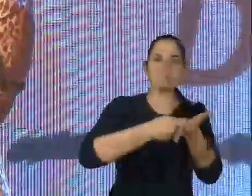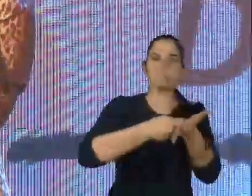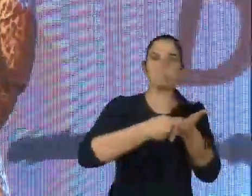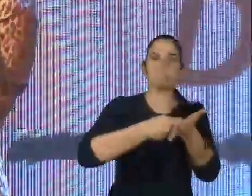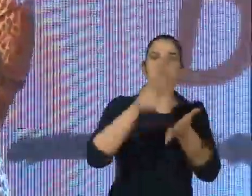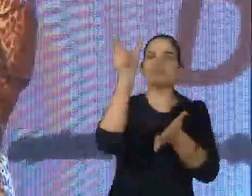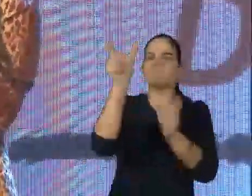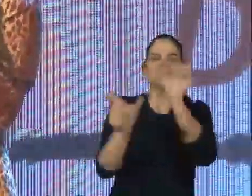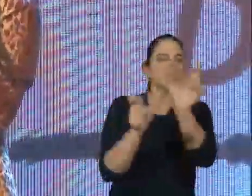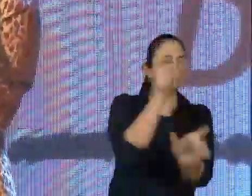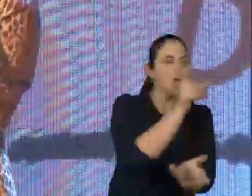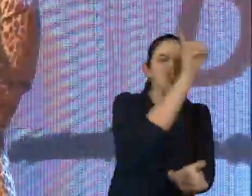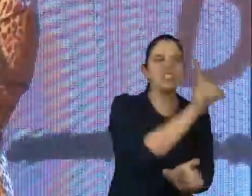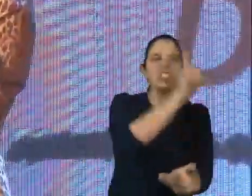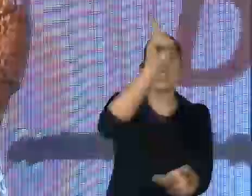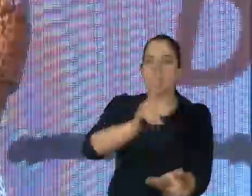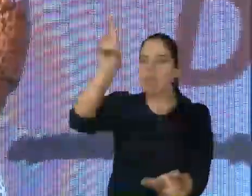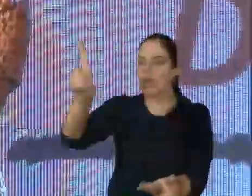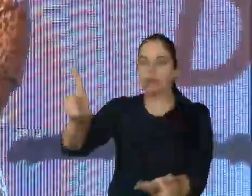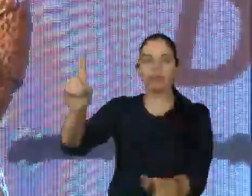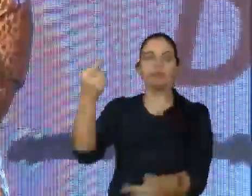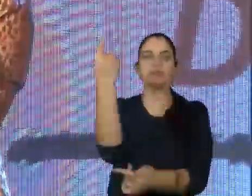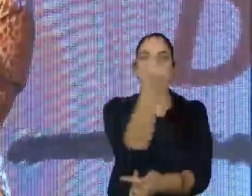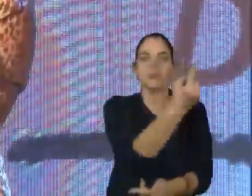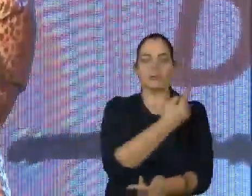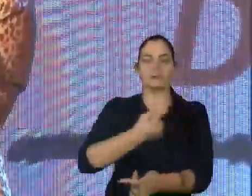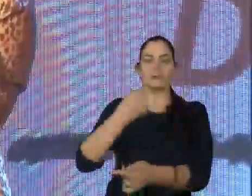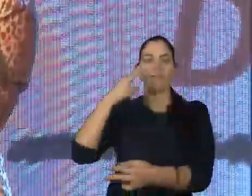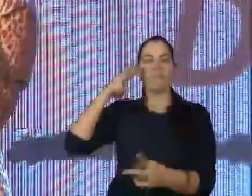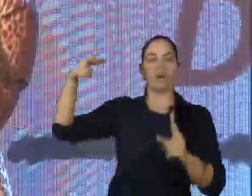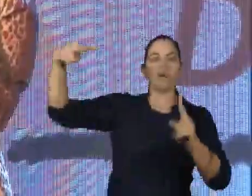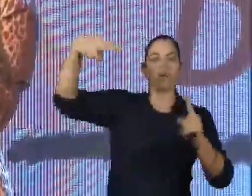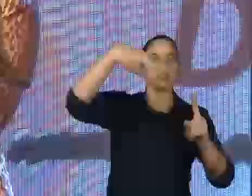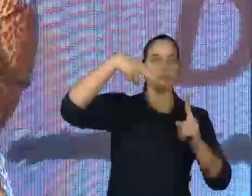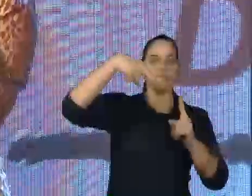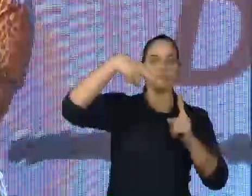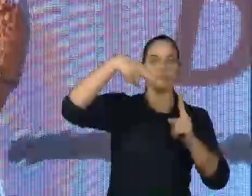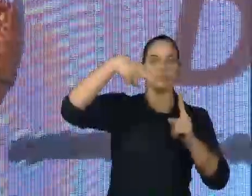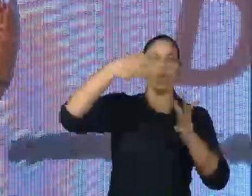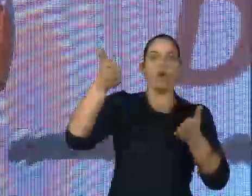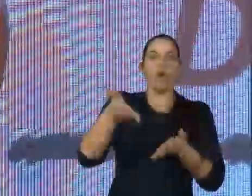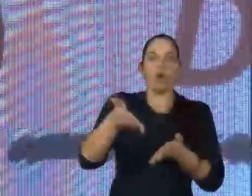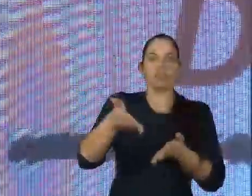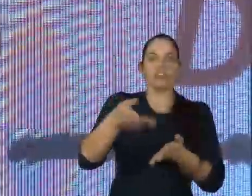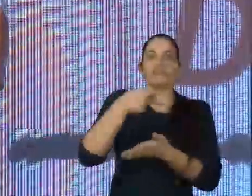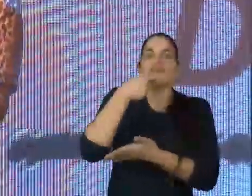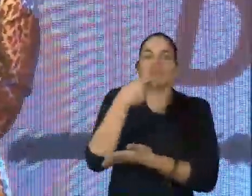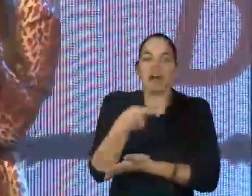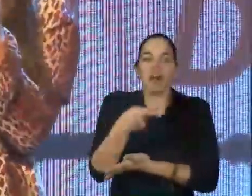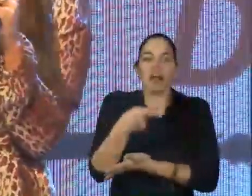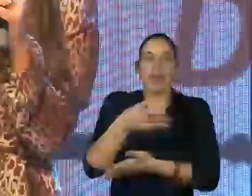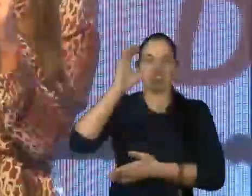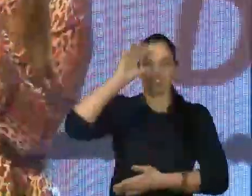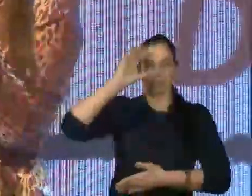direitos, por pessoas, pela visibilidade de todas as pessoas. Então, hoje, o meu lugar de fala é